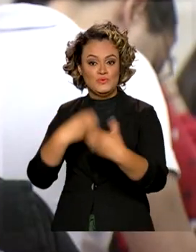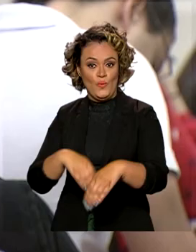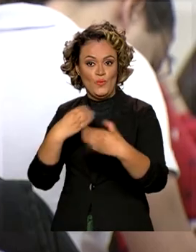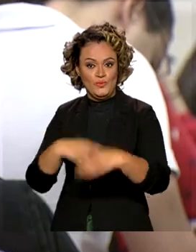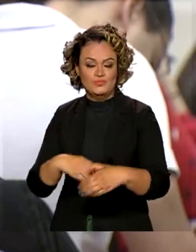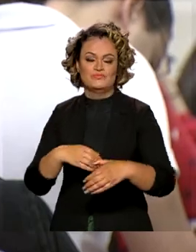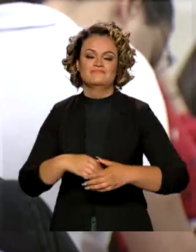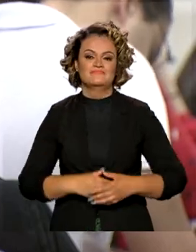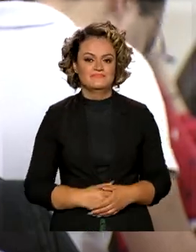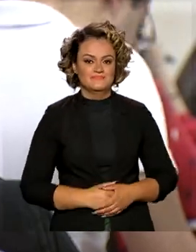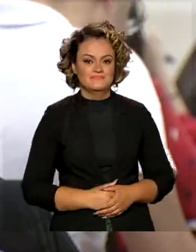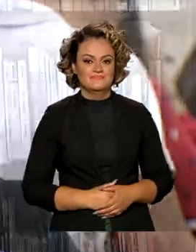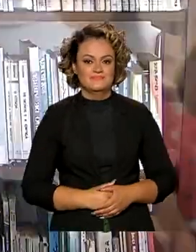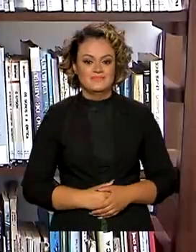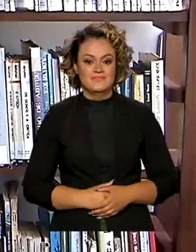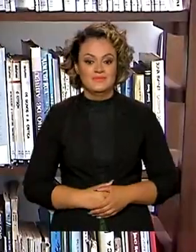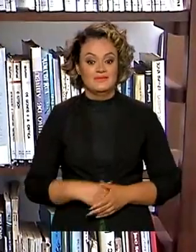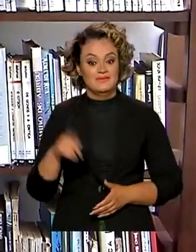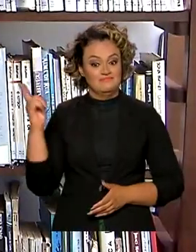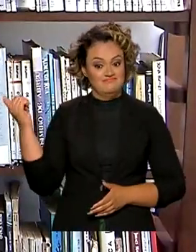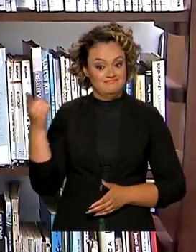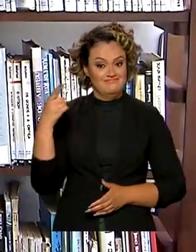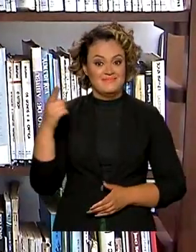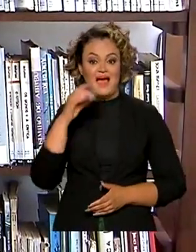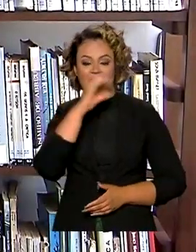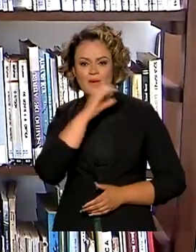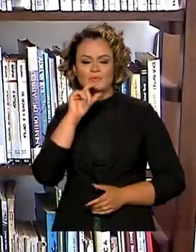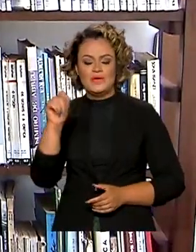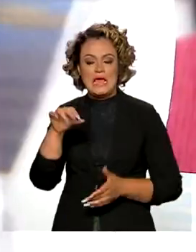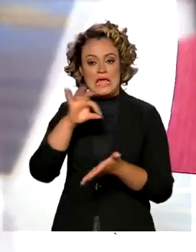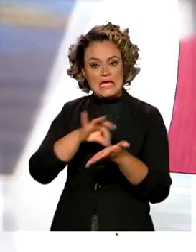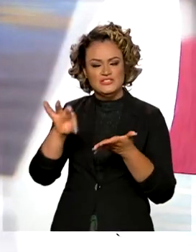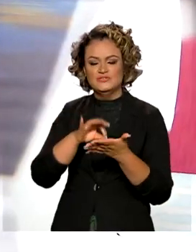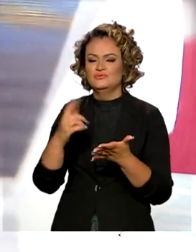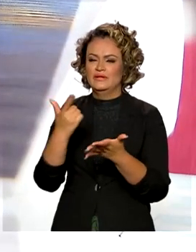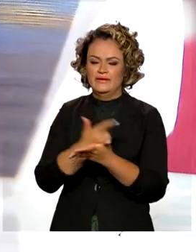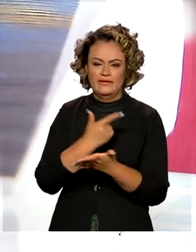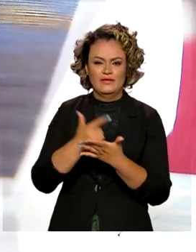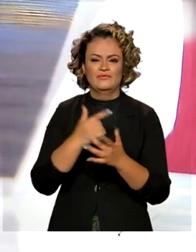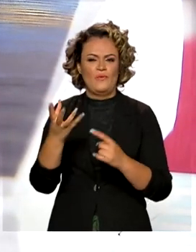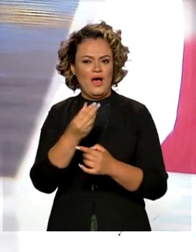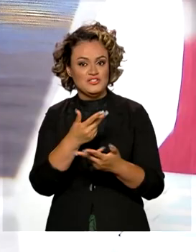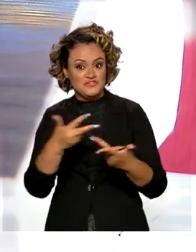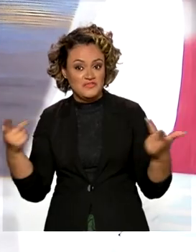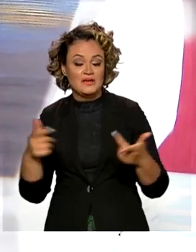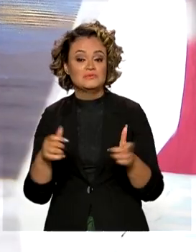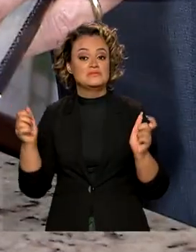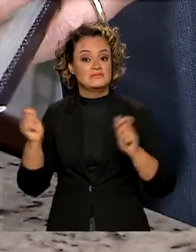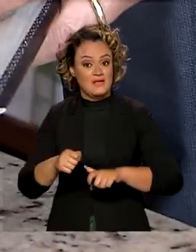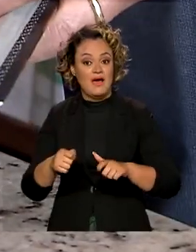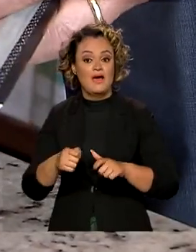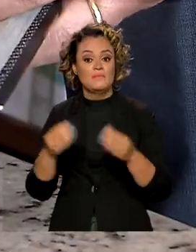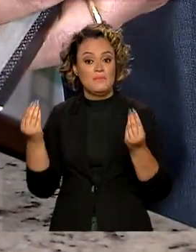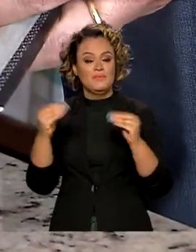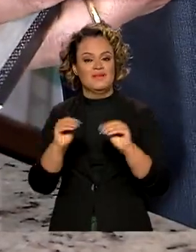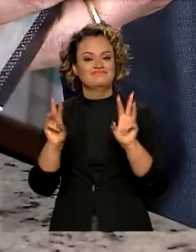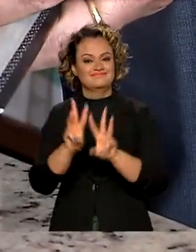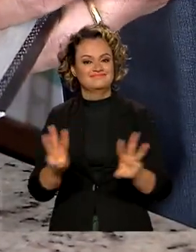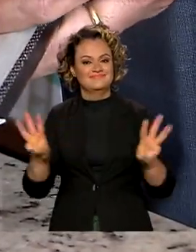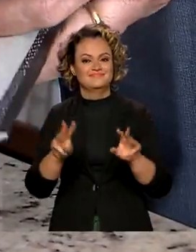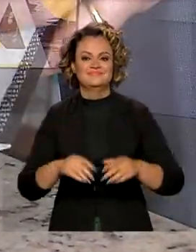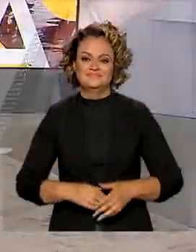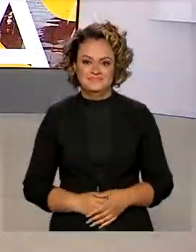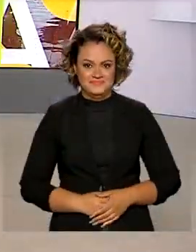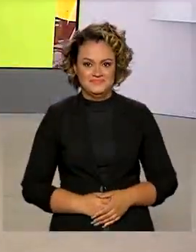múltiplas etapas. Mais ágil, registro de obras intelectuais já pode ser feito pela internet.